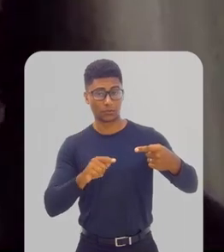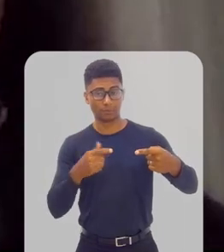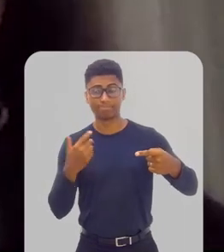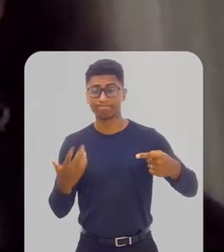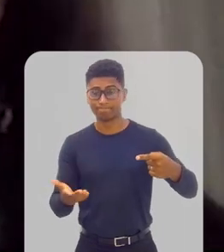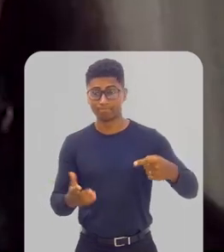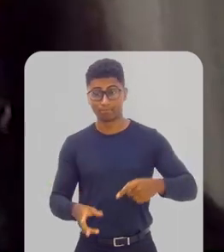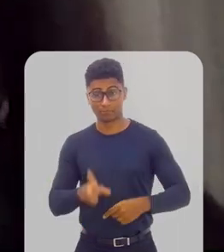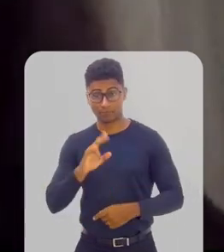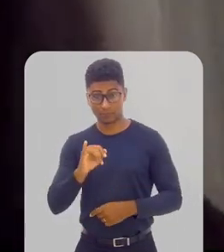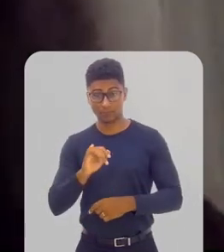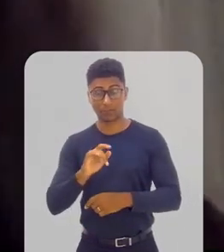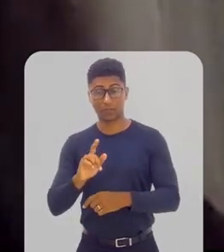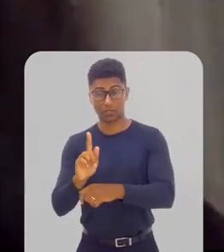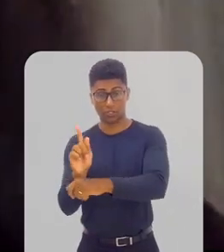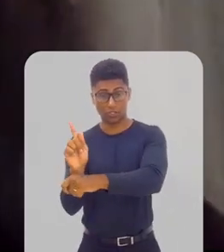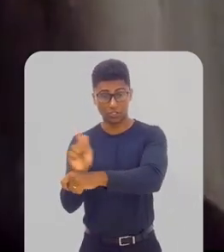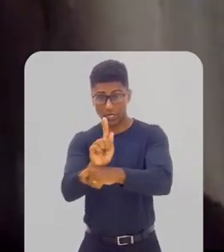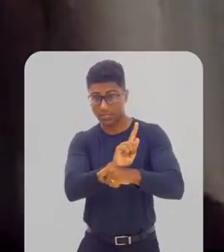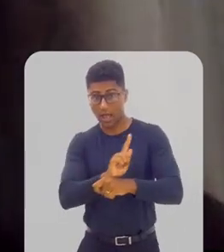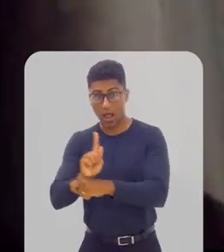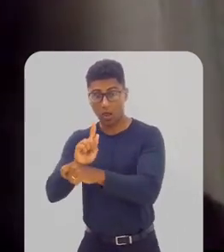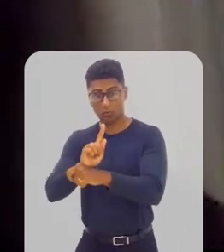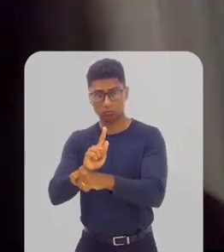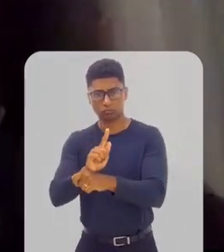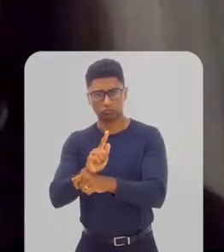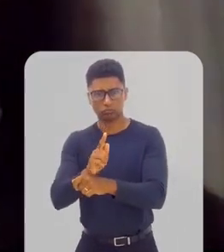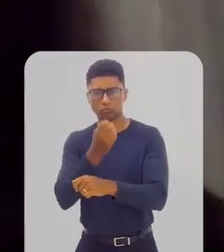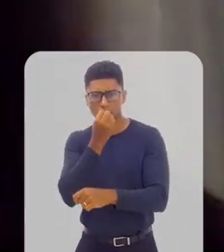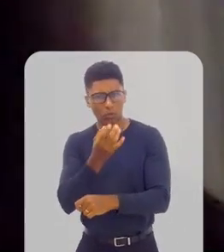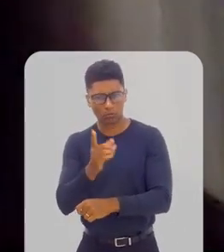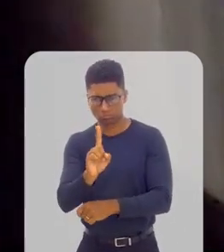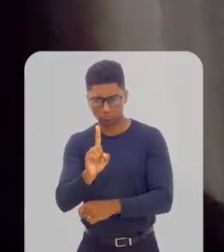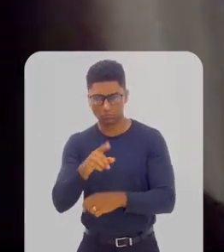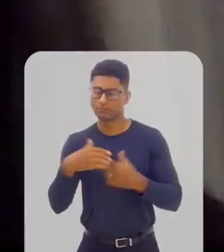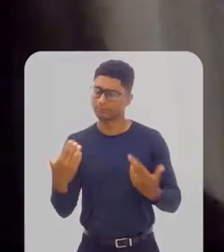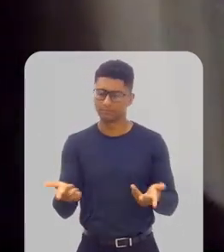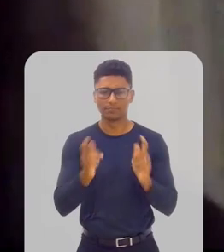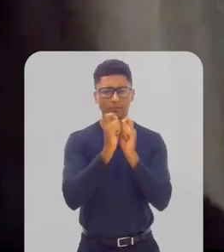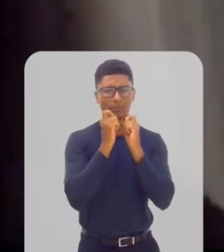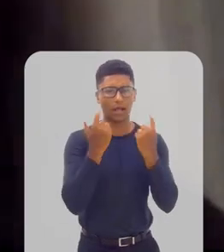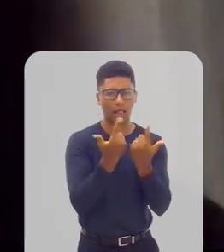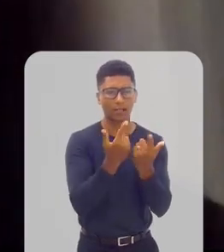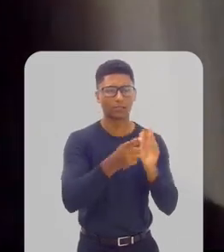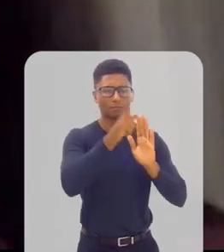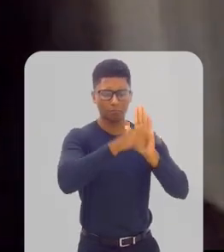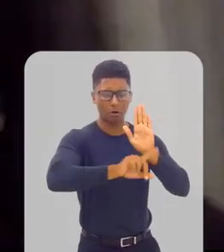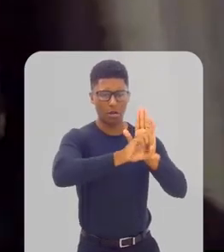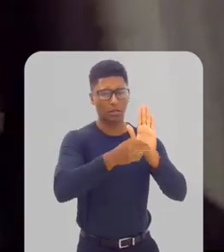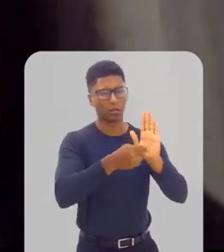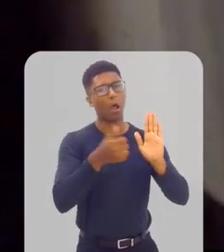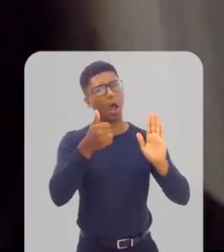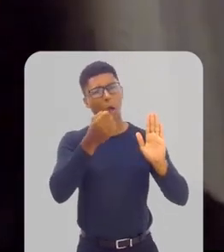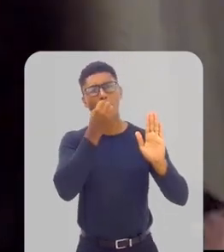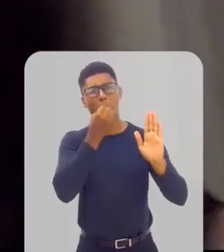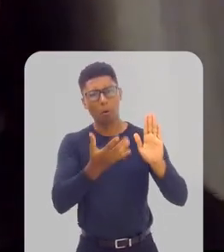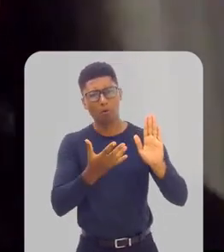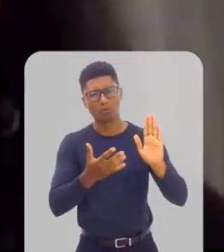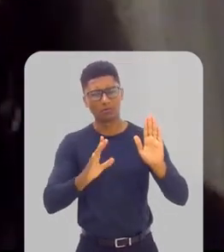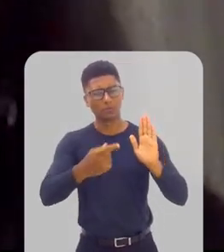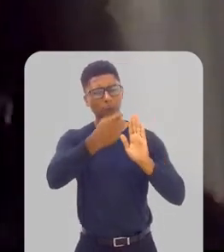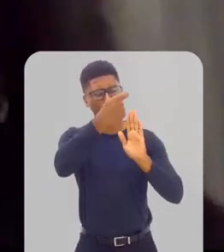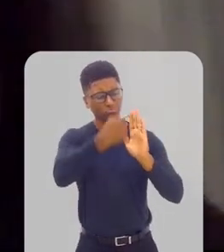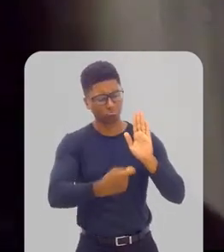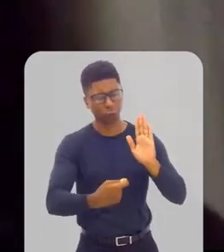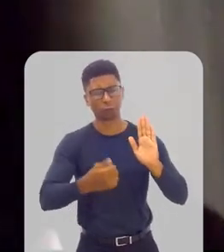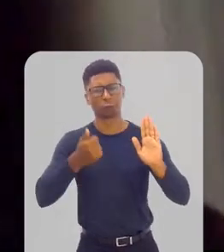é que sem uma boa gestão pública, quaisquer projetos que o parlamentar tenha, por melhor que